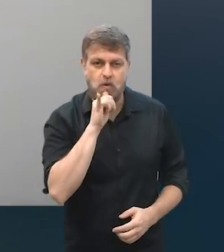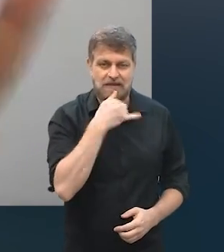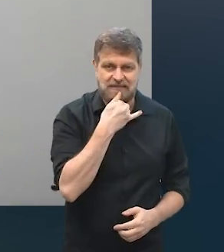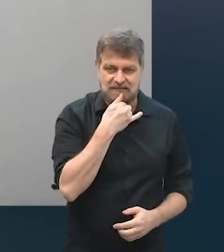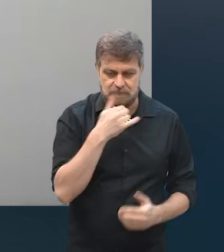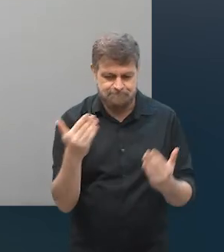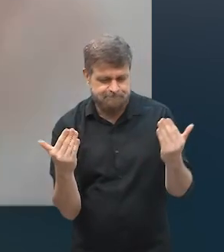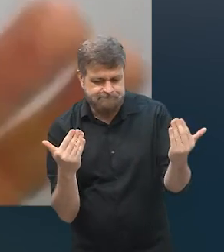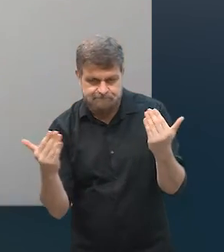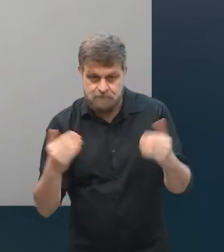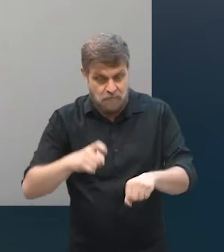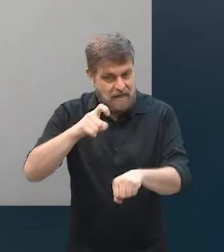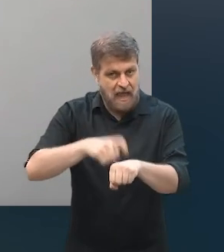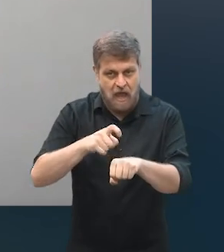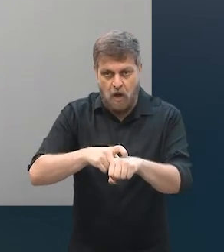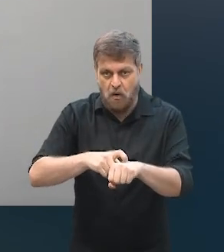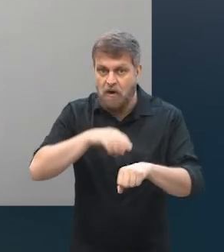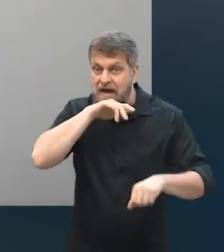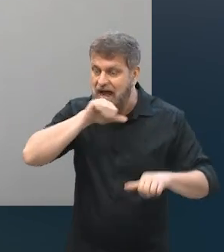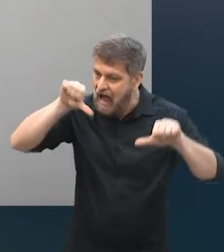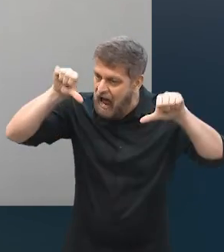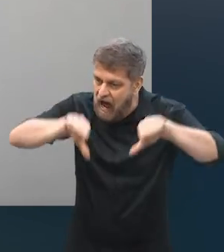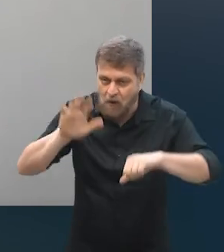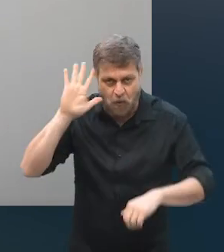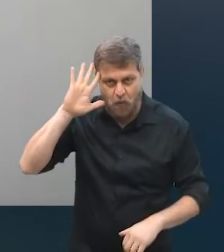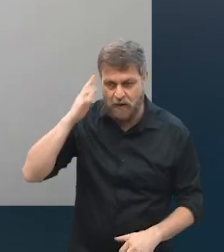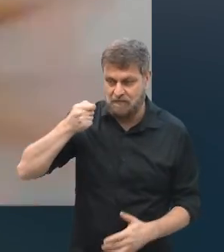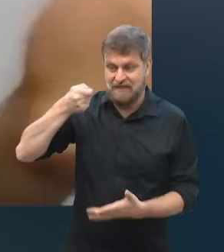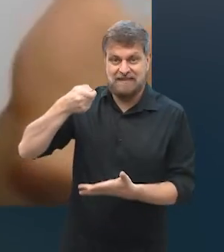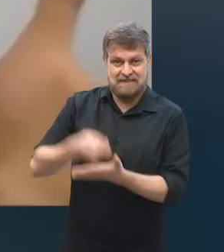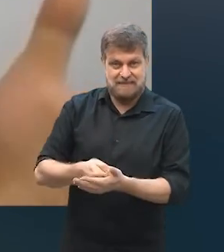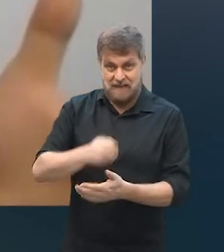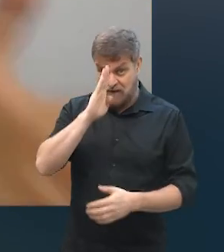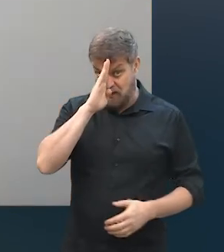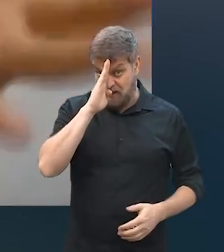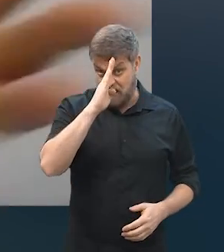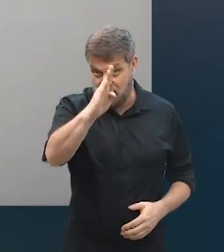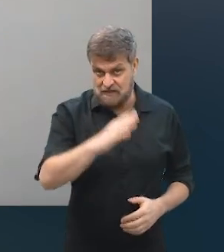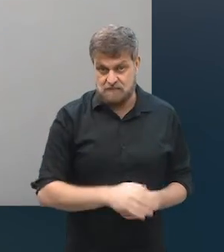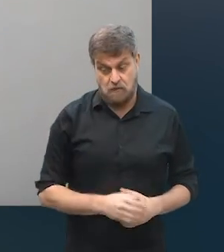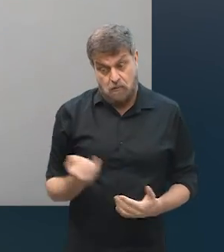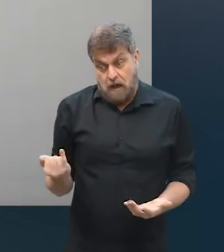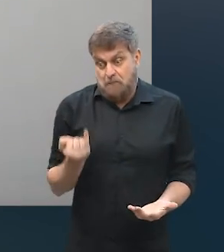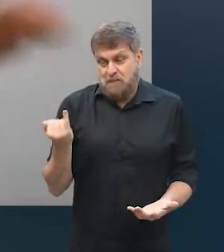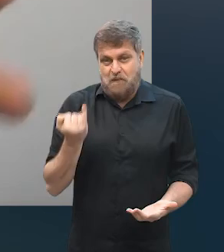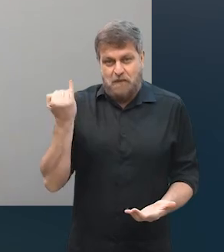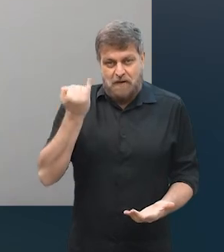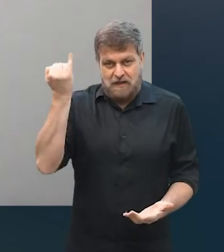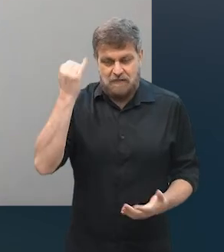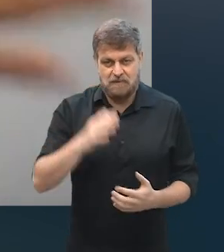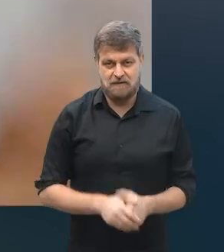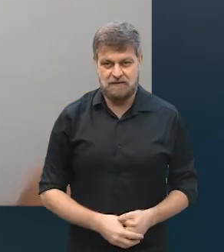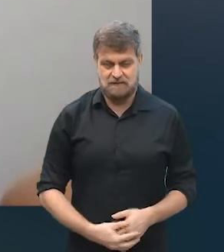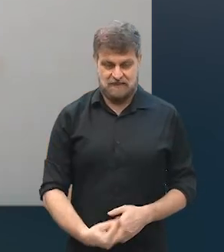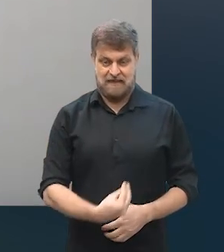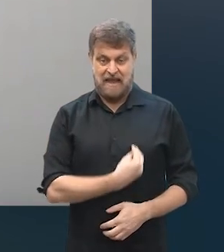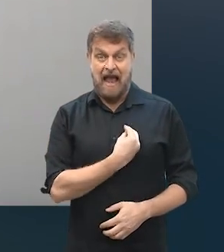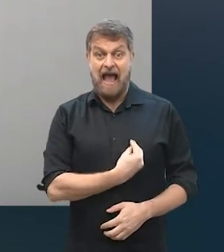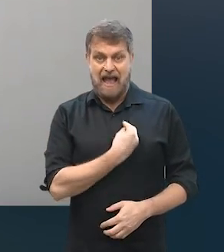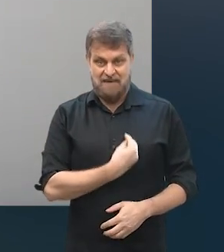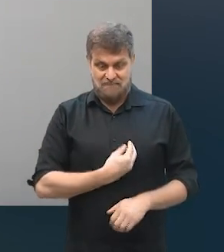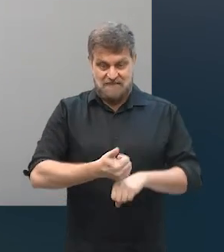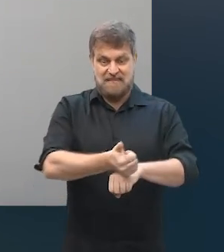são momentos ruins para nós tomarmos uma decisão, principalmente uma decisão tão grande como essa, que vai impactar não apenas